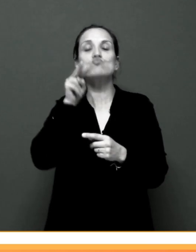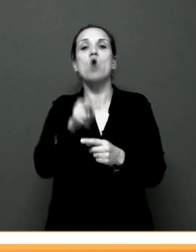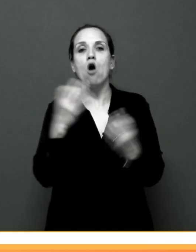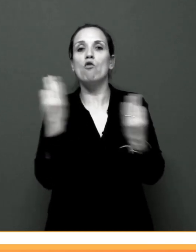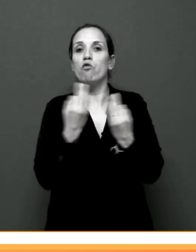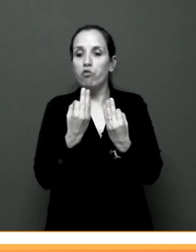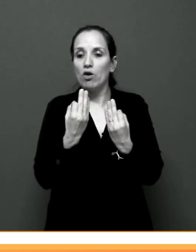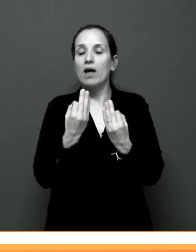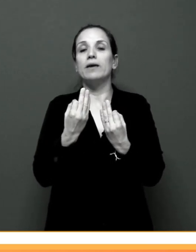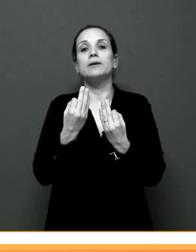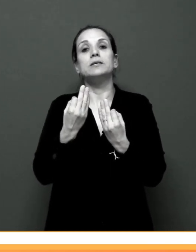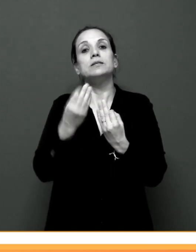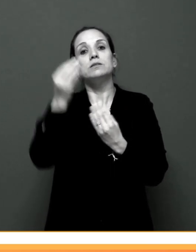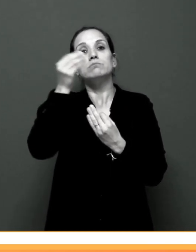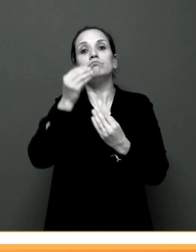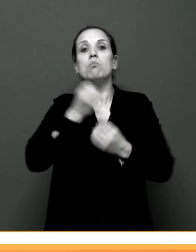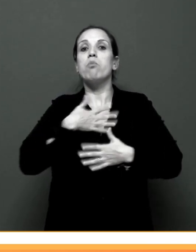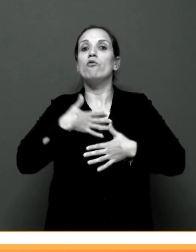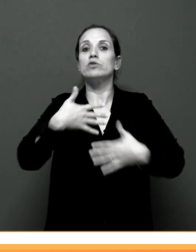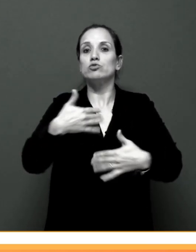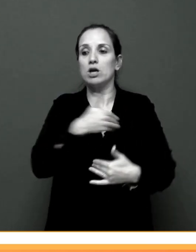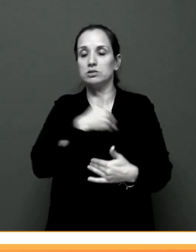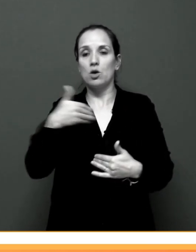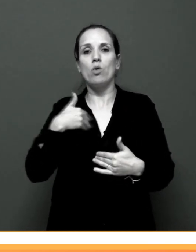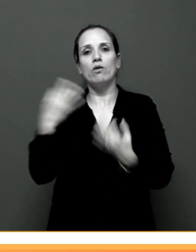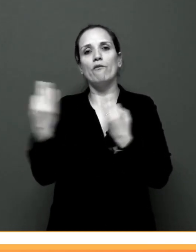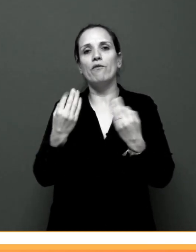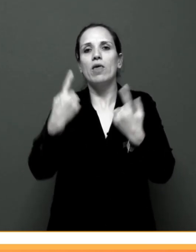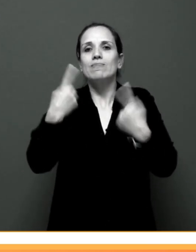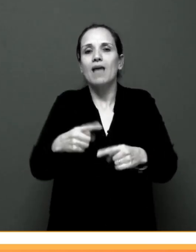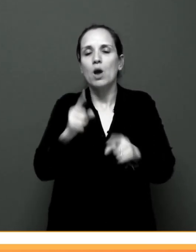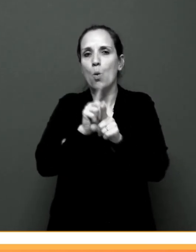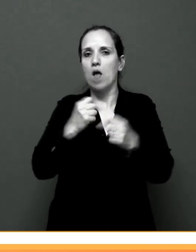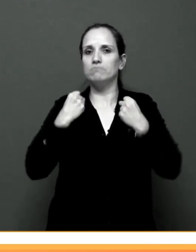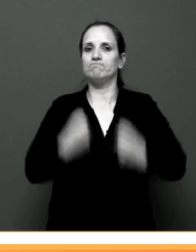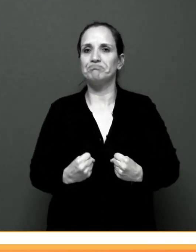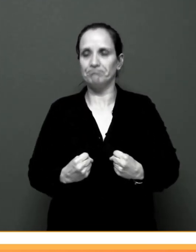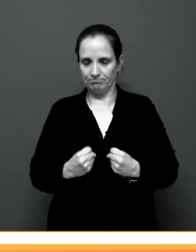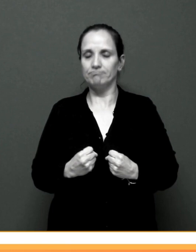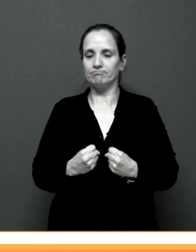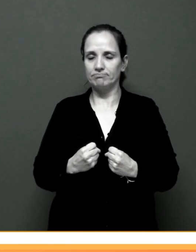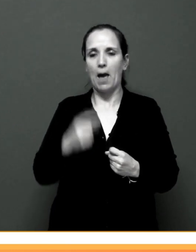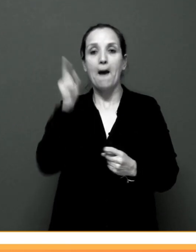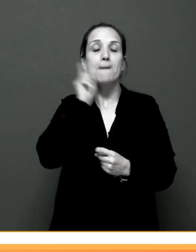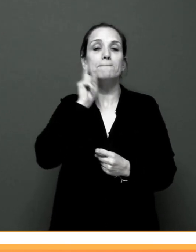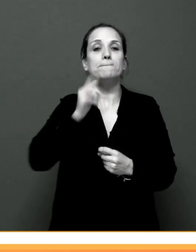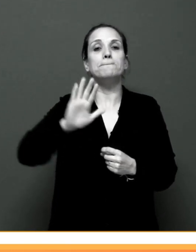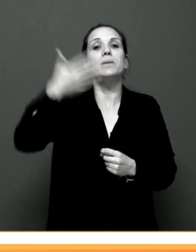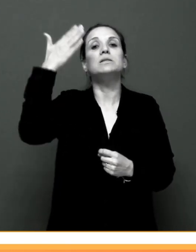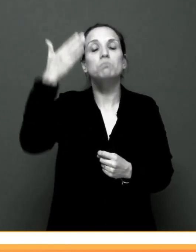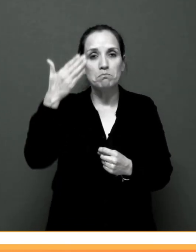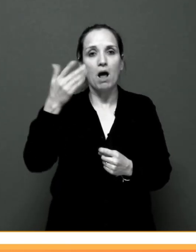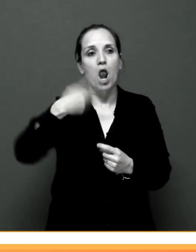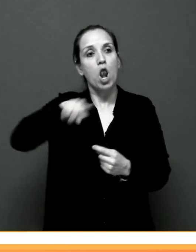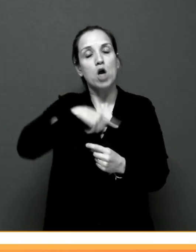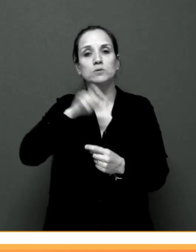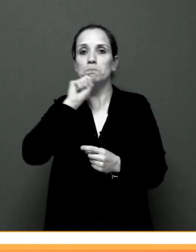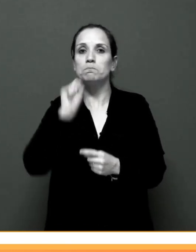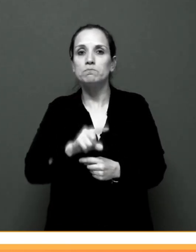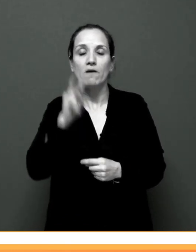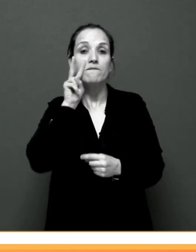atualmente é que os profissionais de saúde apresentam uma certa resistência, principalmente, onde nós podemos